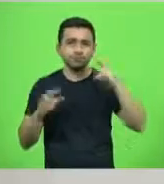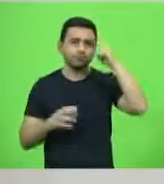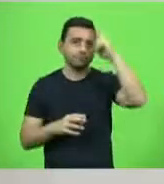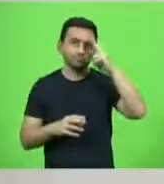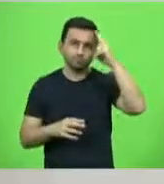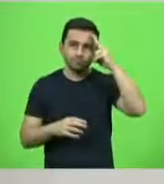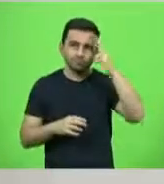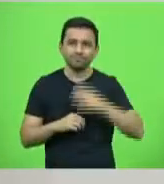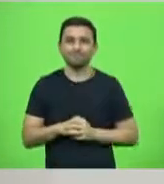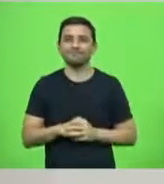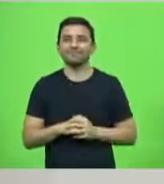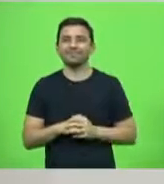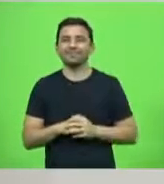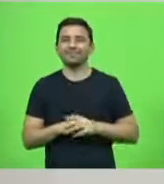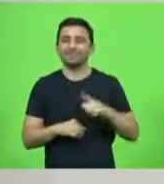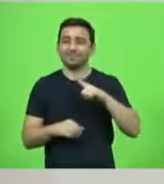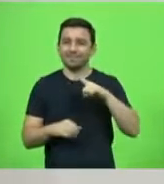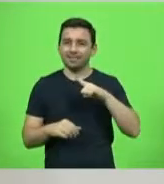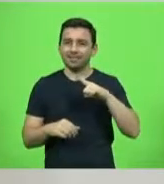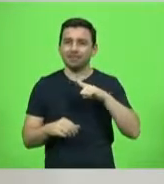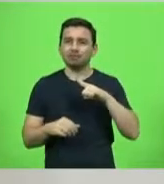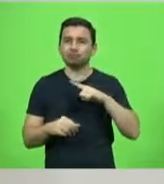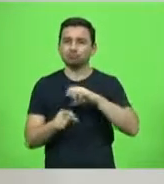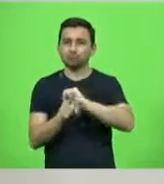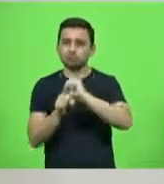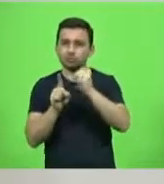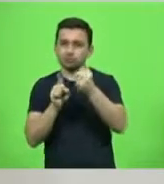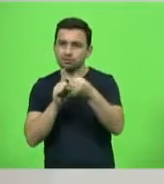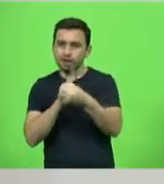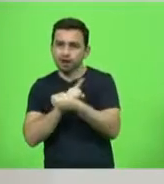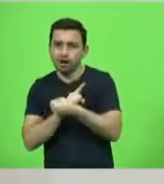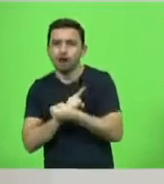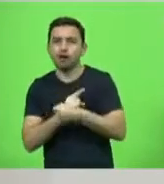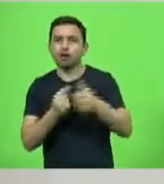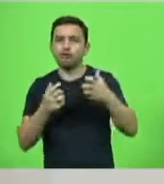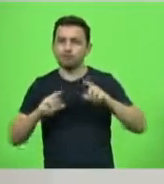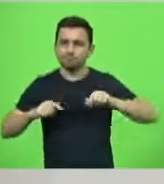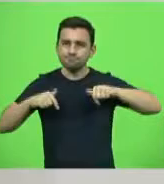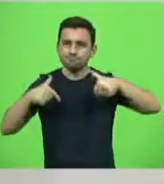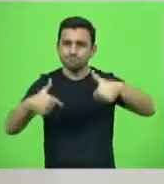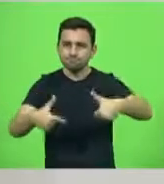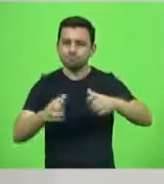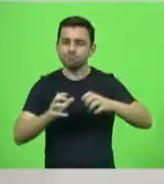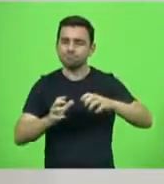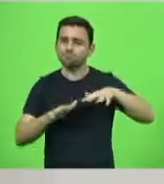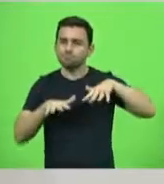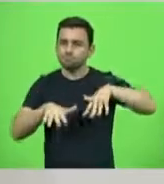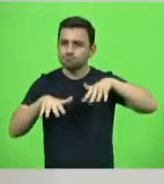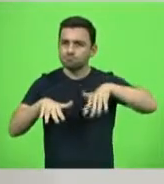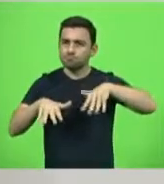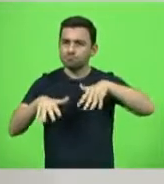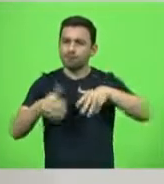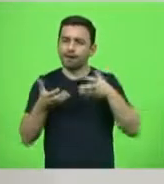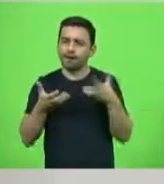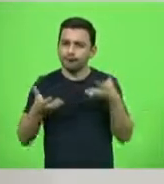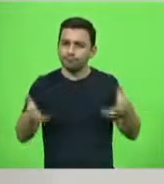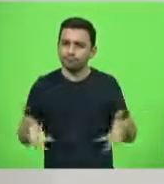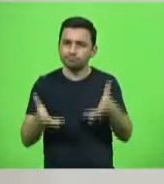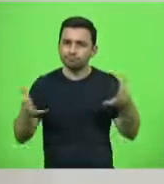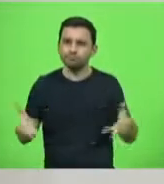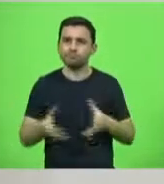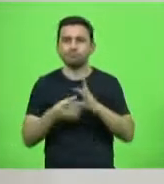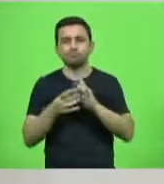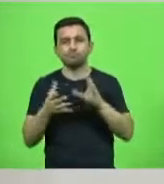carregando as bandeiras sociais, unidos em movimentos coletivos, fazendo avançar a democracia e promovendo mudanças